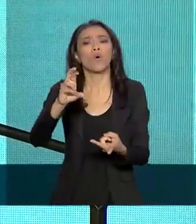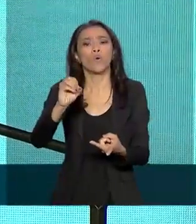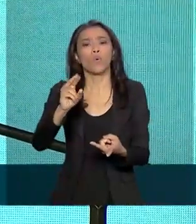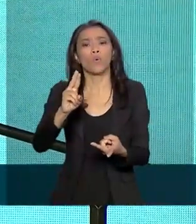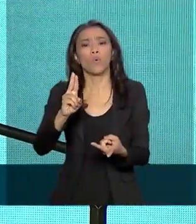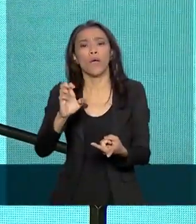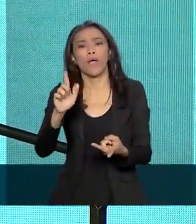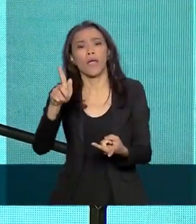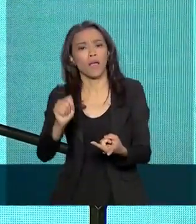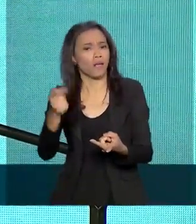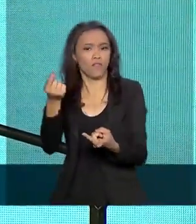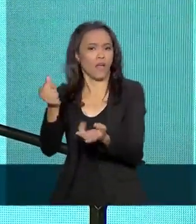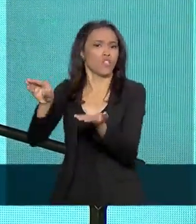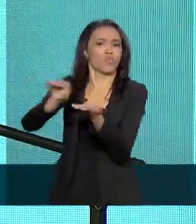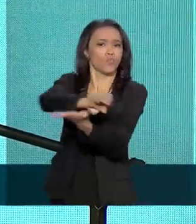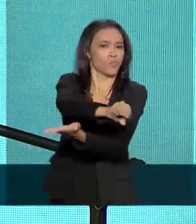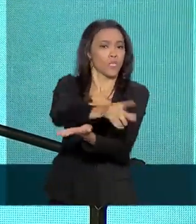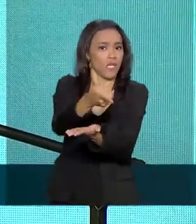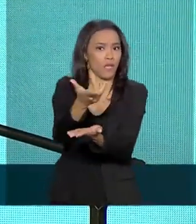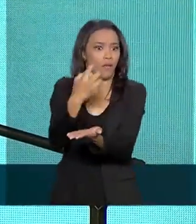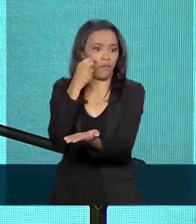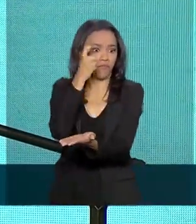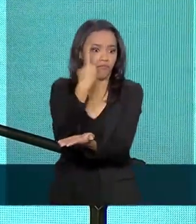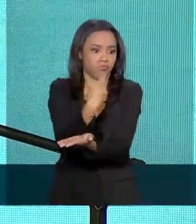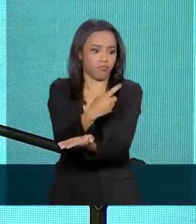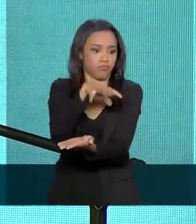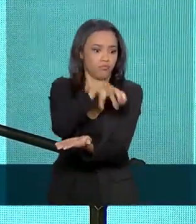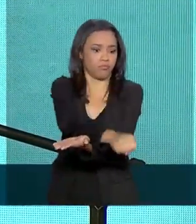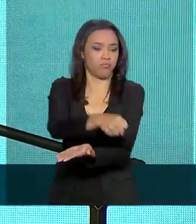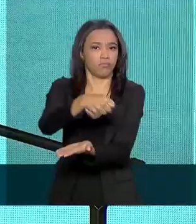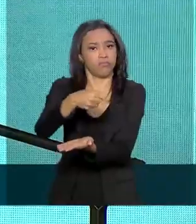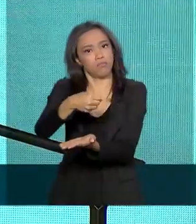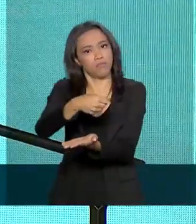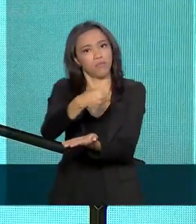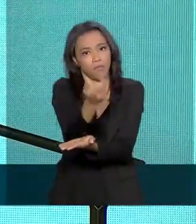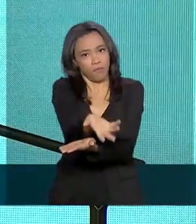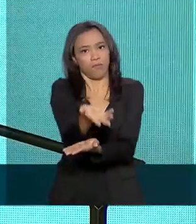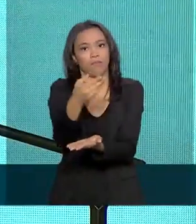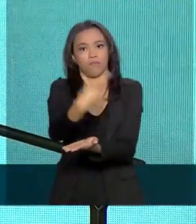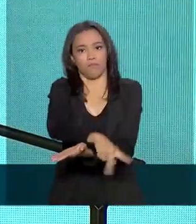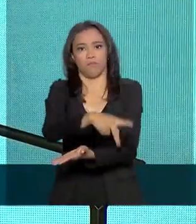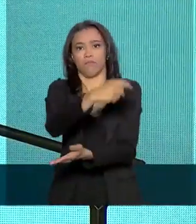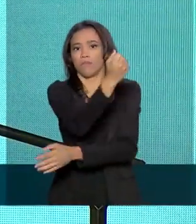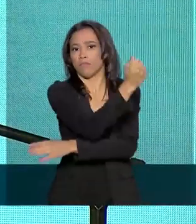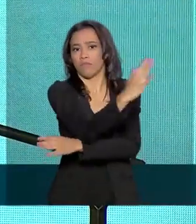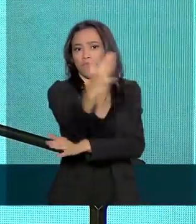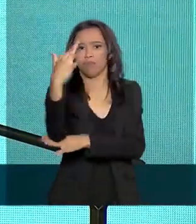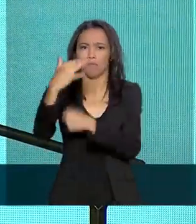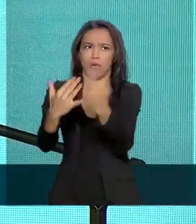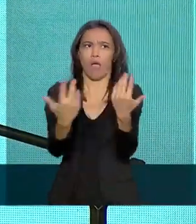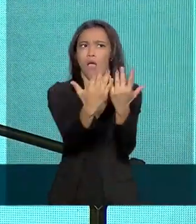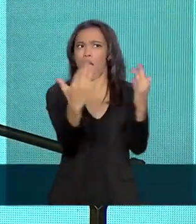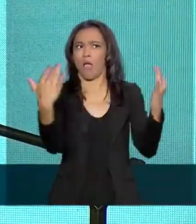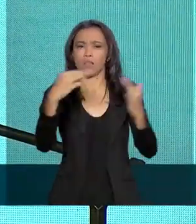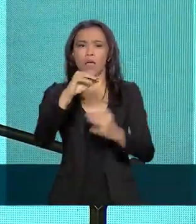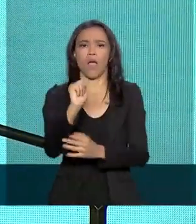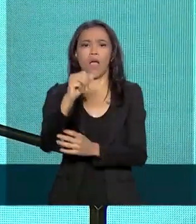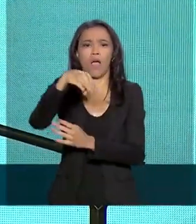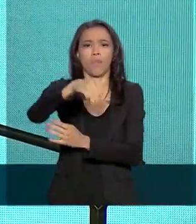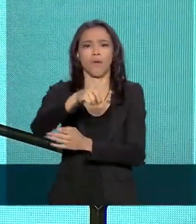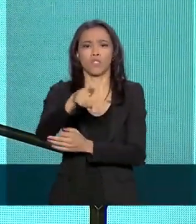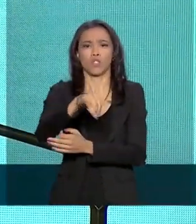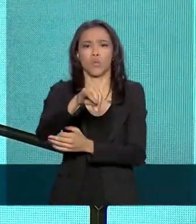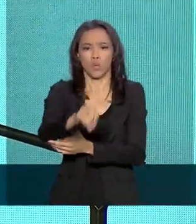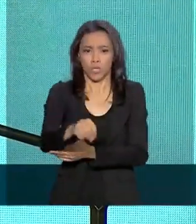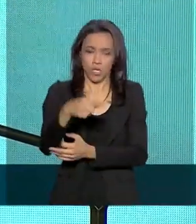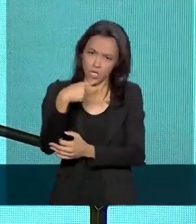essa área mais rica do mundo. O eles querem, na verdade, é a nossa soberania e a nossa riqueza. Tem que mudar isso daí. E tive o prazer